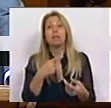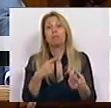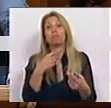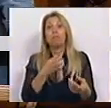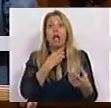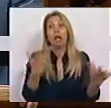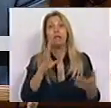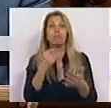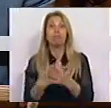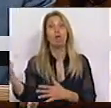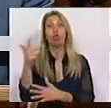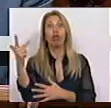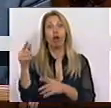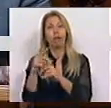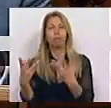contrário.